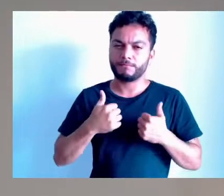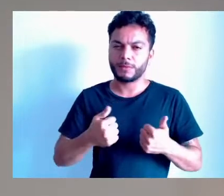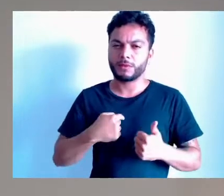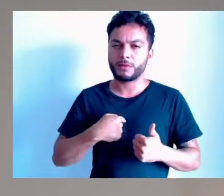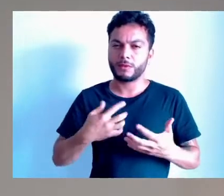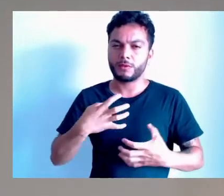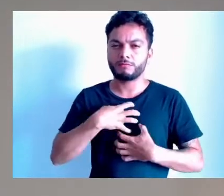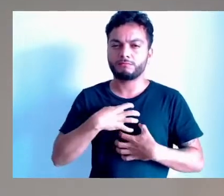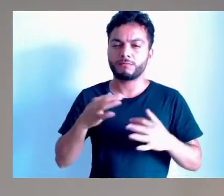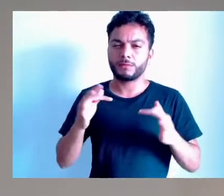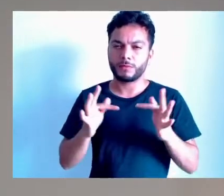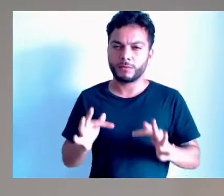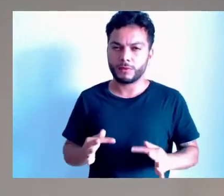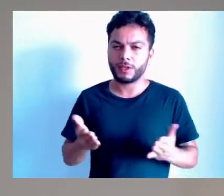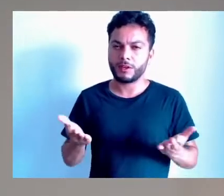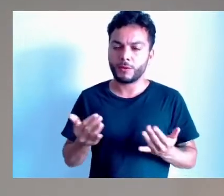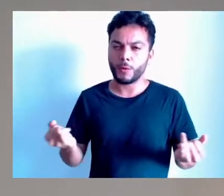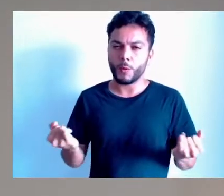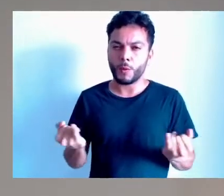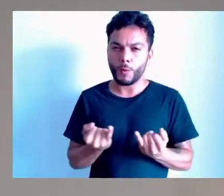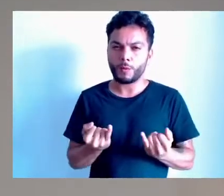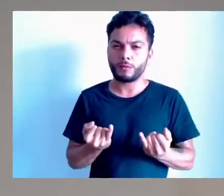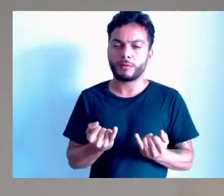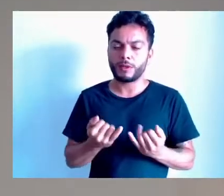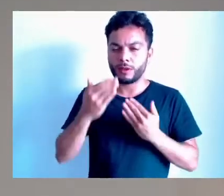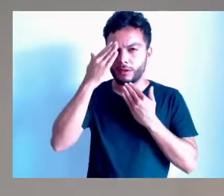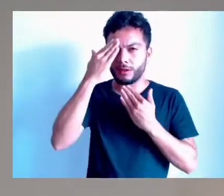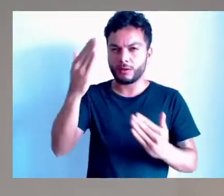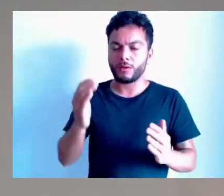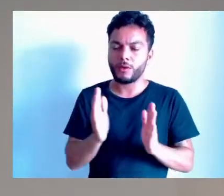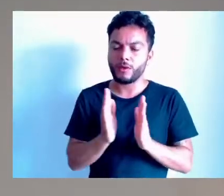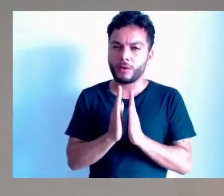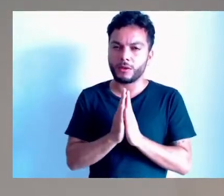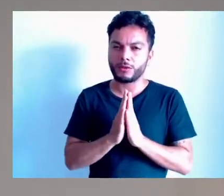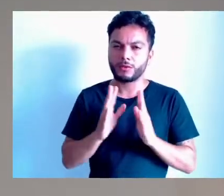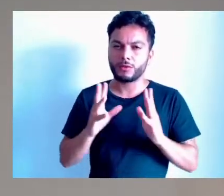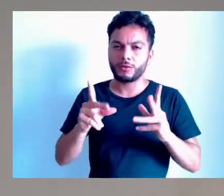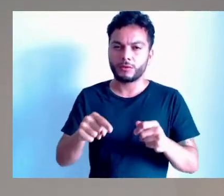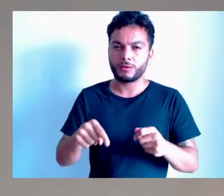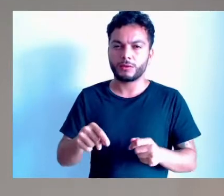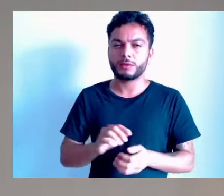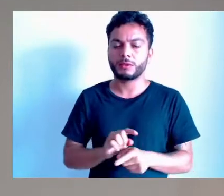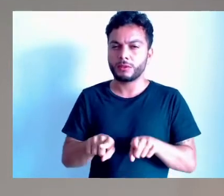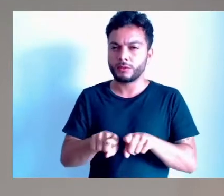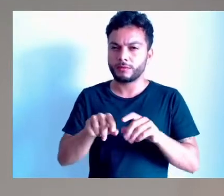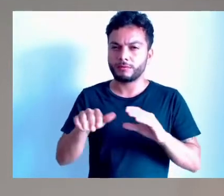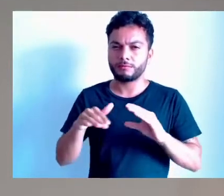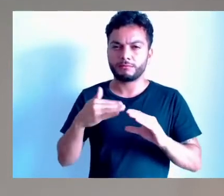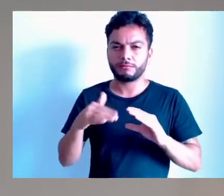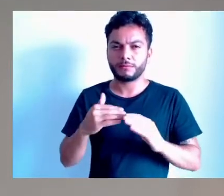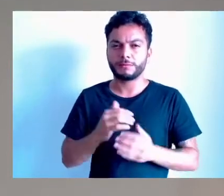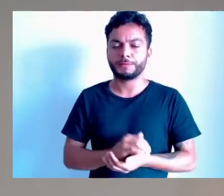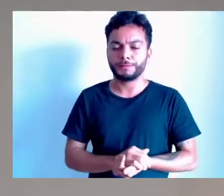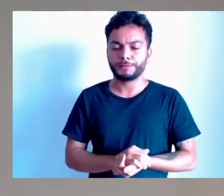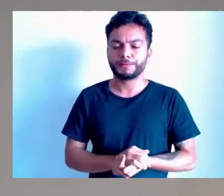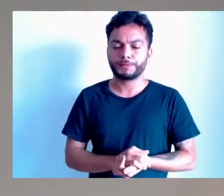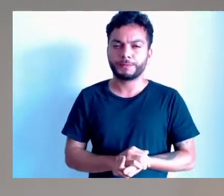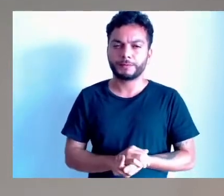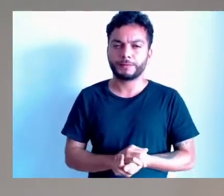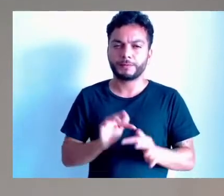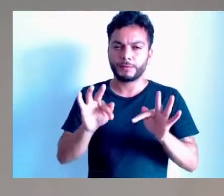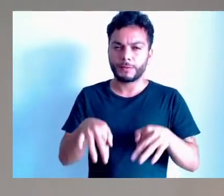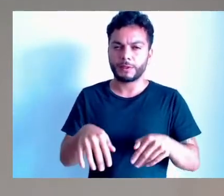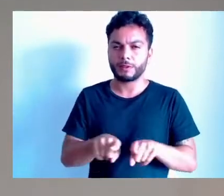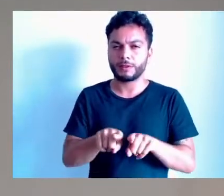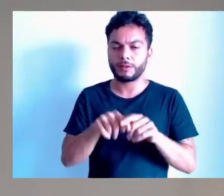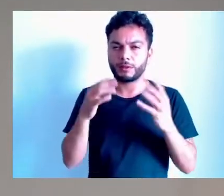um pouquinho mais magrinho, e agradeço aí as orações de todo mundo, e quem sempre me mandando mensagem a todos vocês. E para finalizar também, parabenizo ao